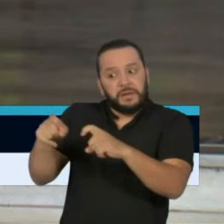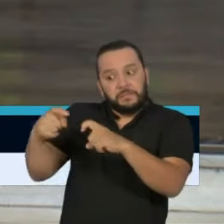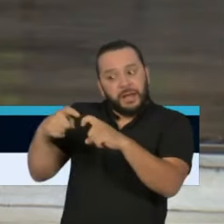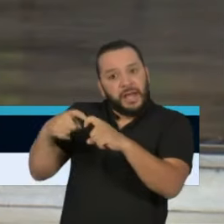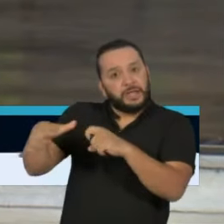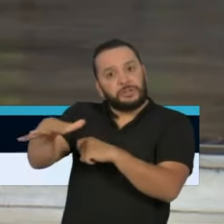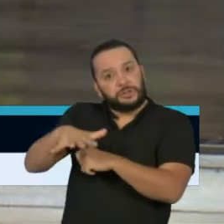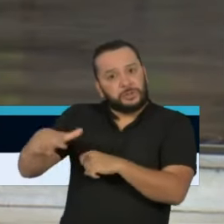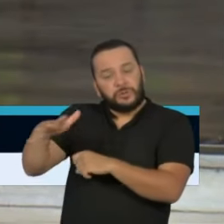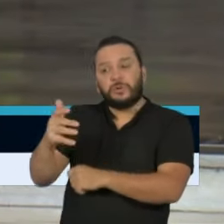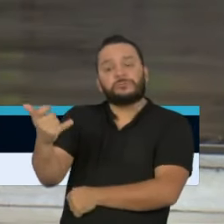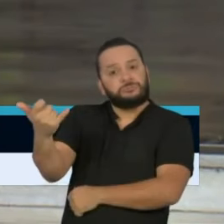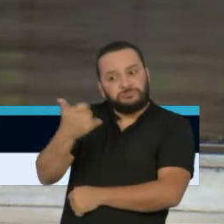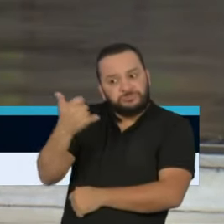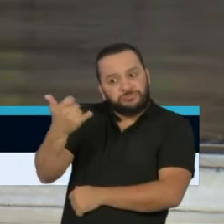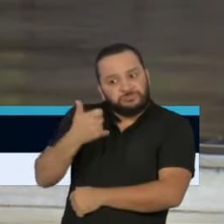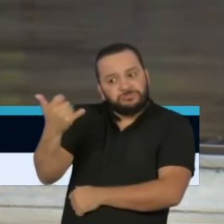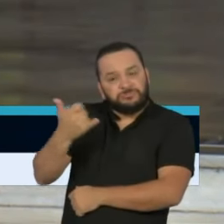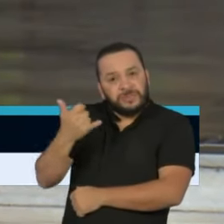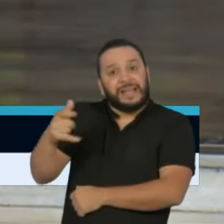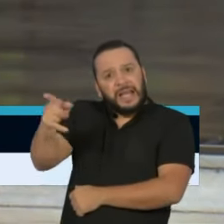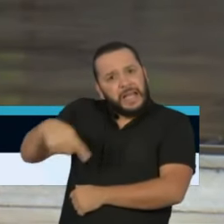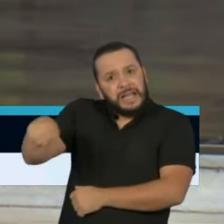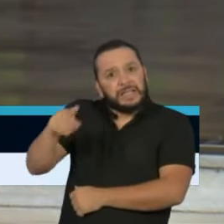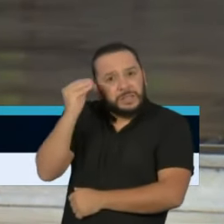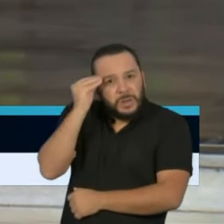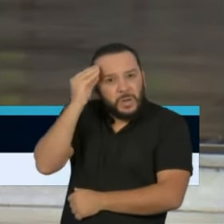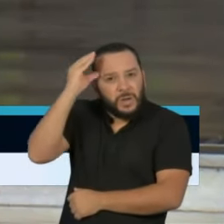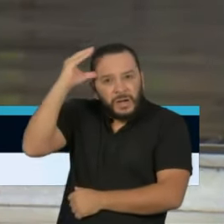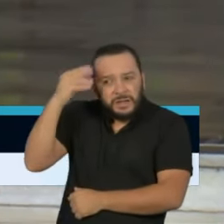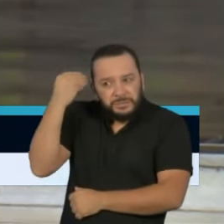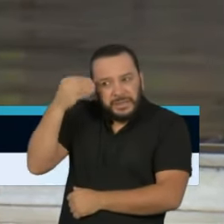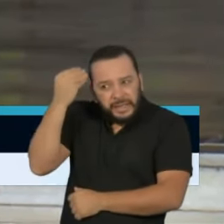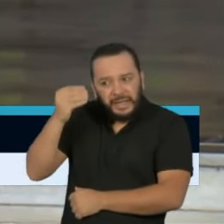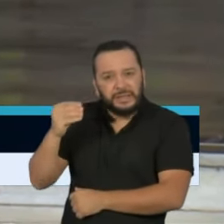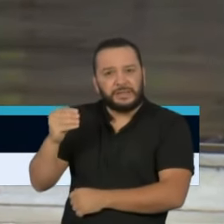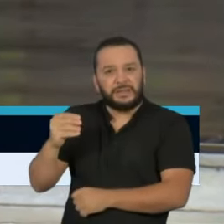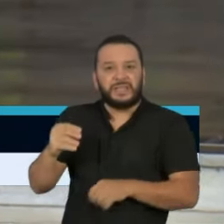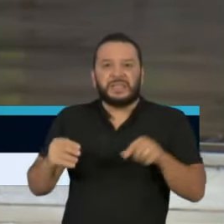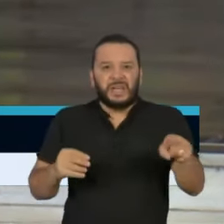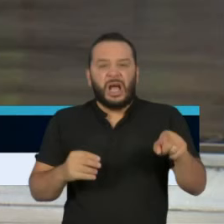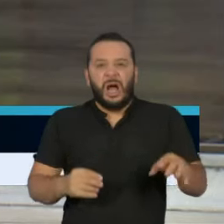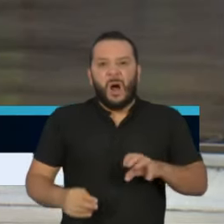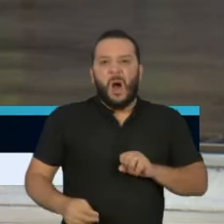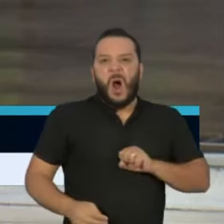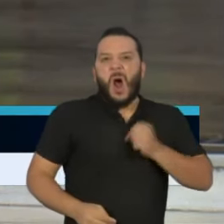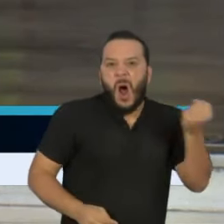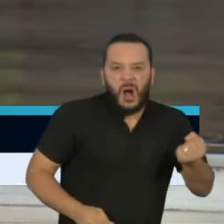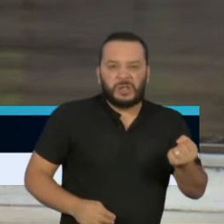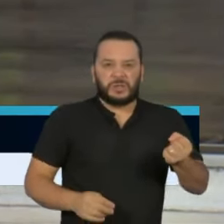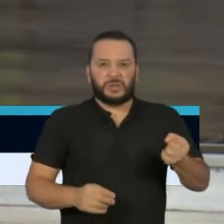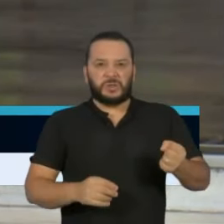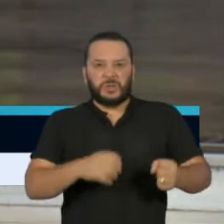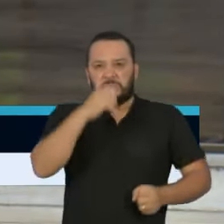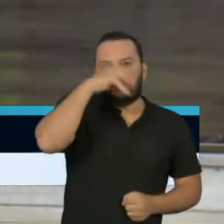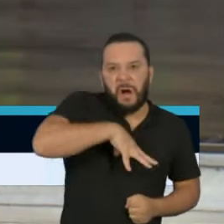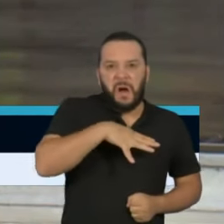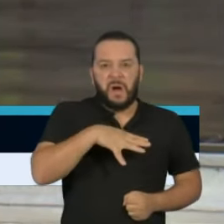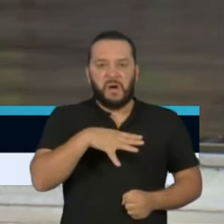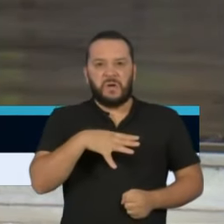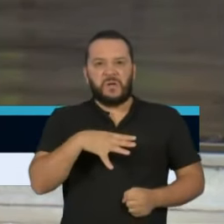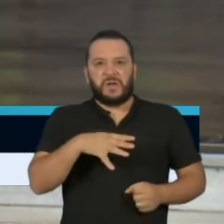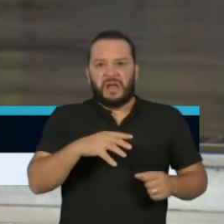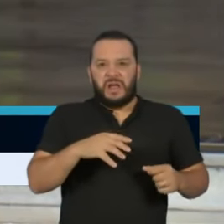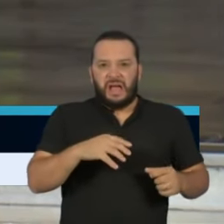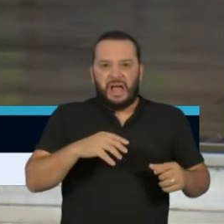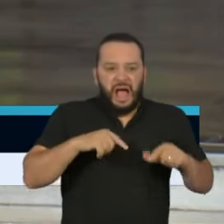dos médicos, ouvir a palavra daqueles que conhecem e se afastar daqueles que pregam o ódio, que pregam atitudes que não